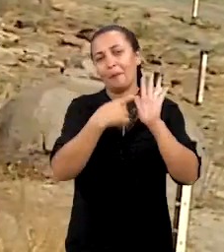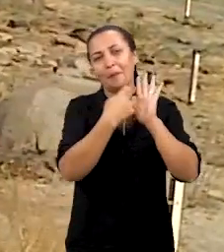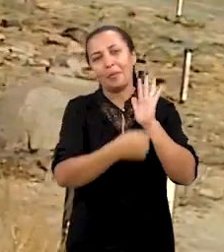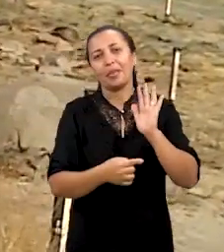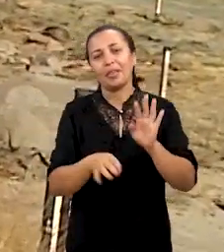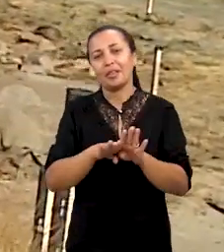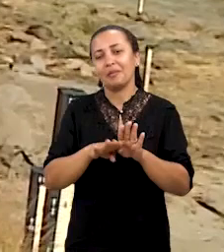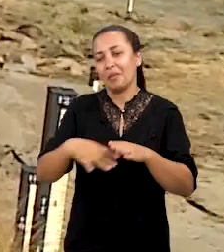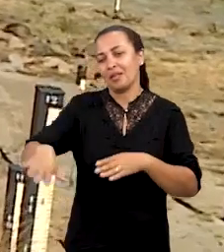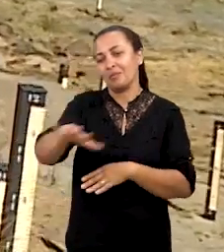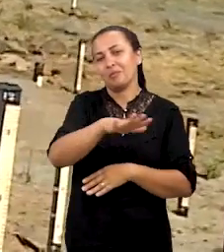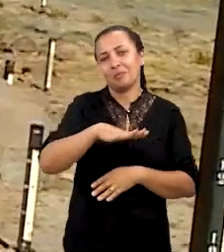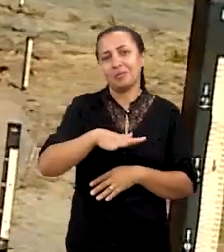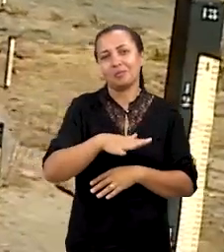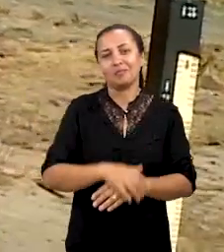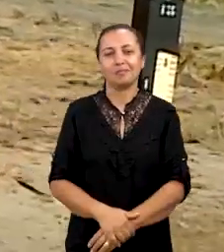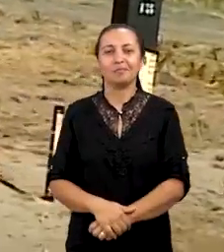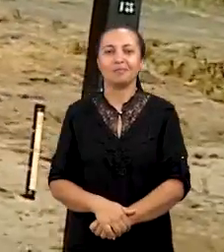espaço.